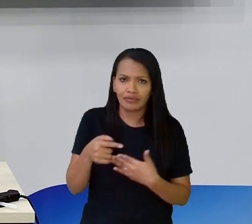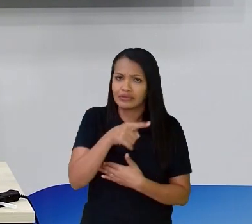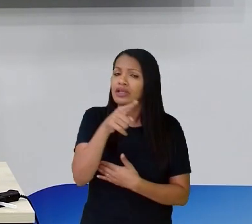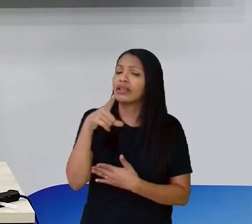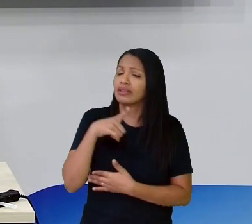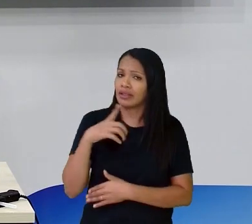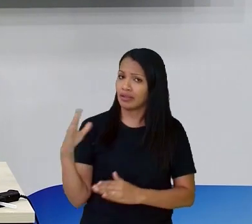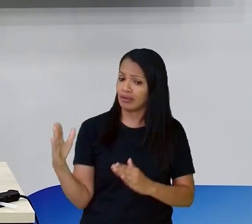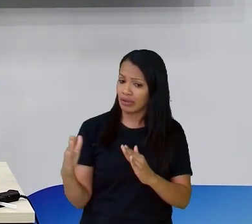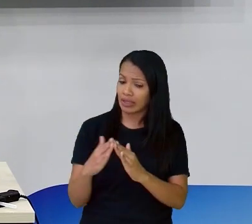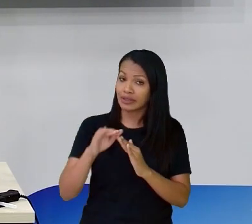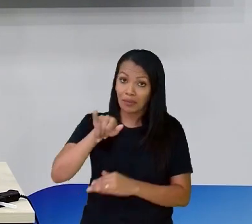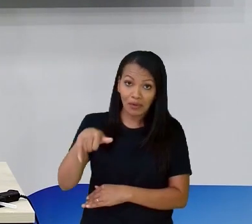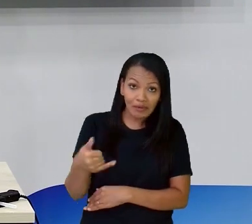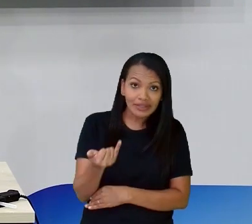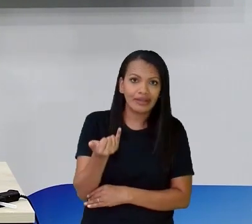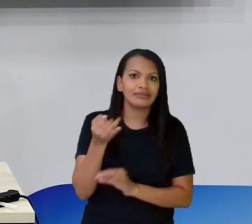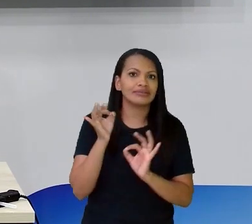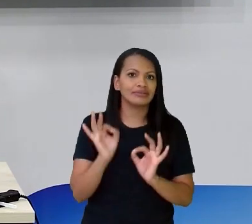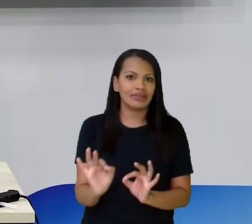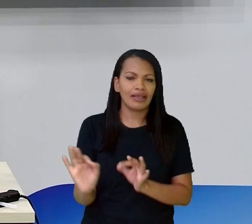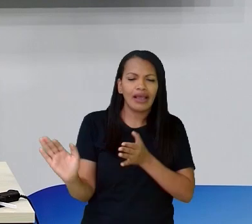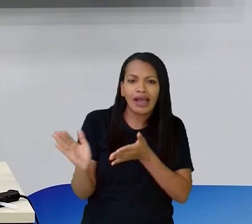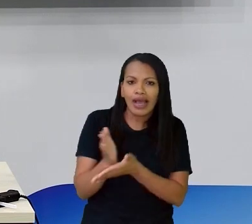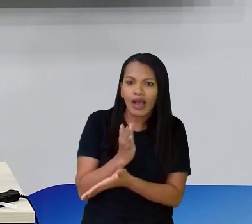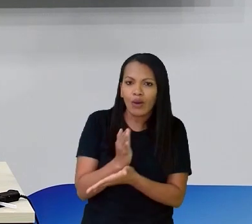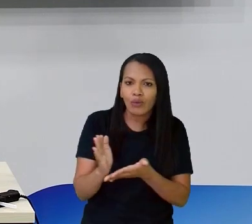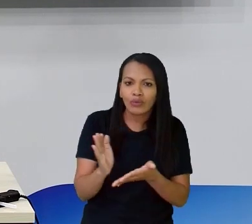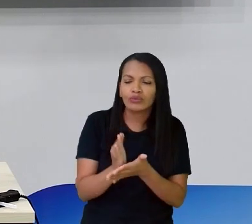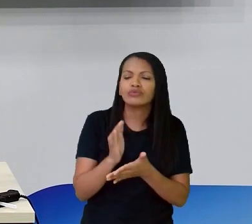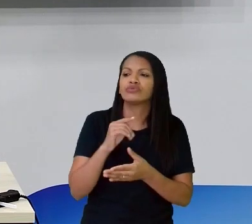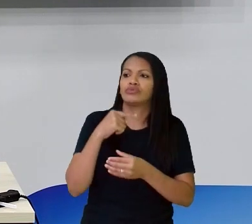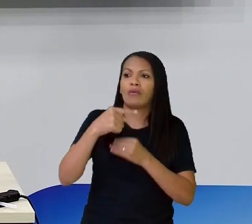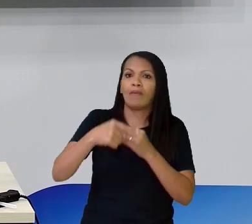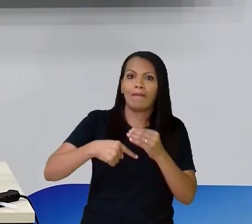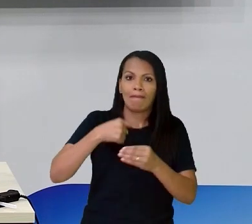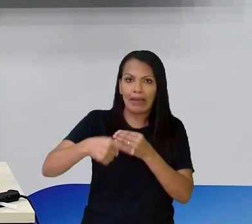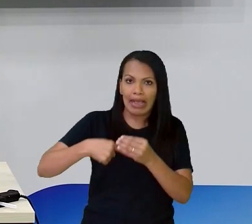casa Pra você aproveitar Alguns barbantes Tá?